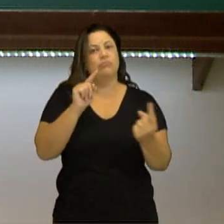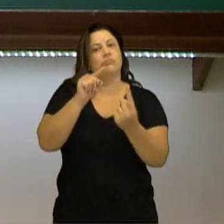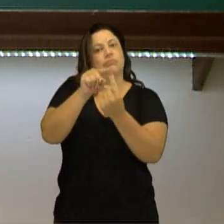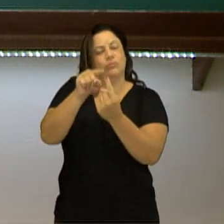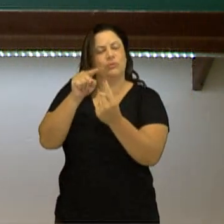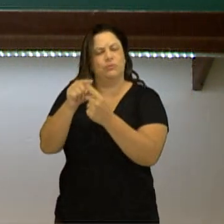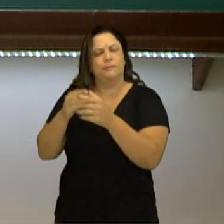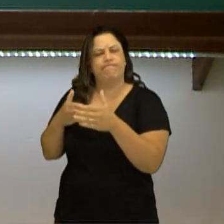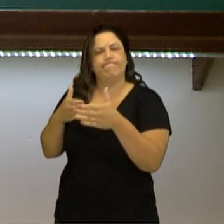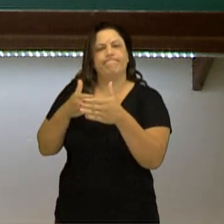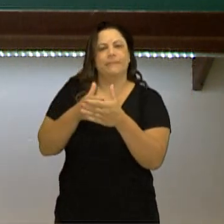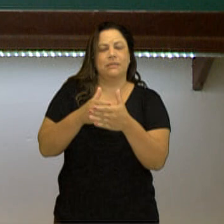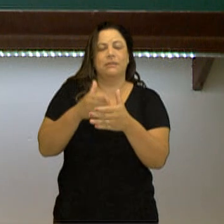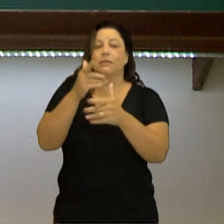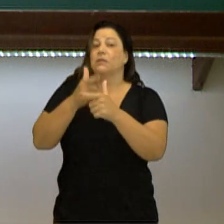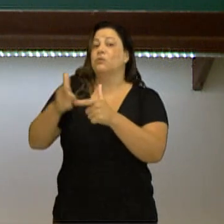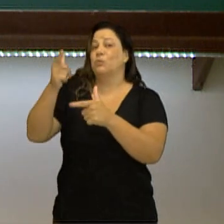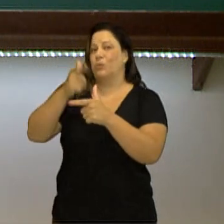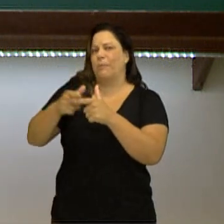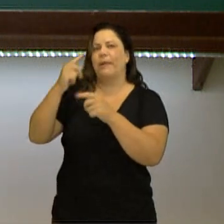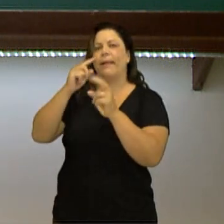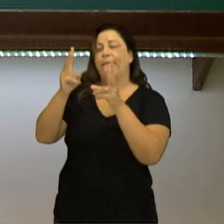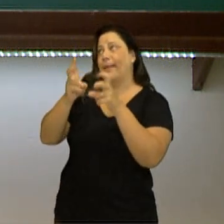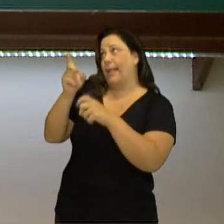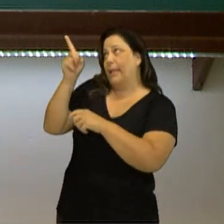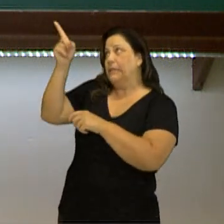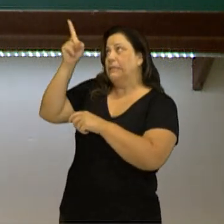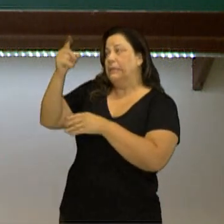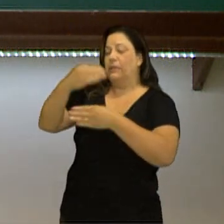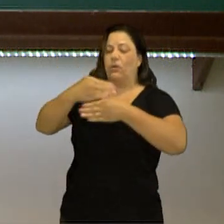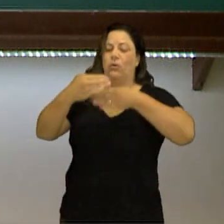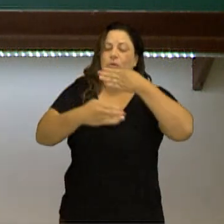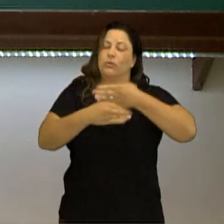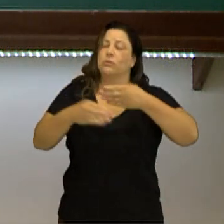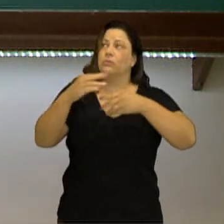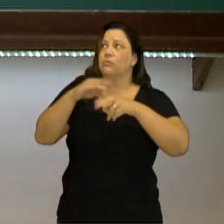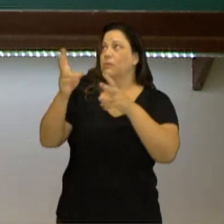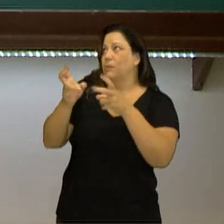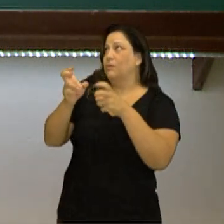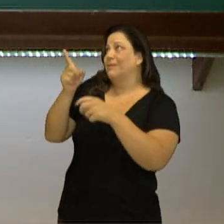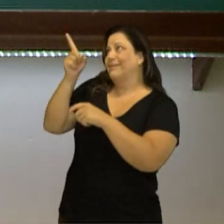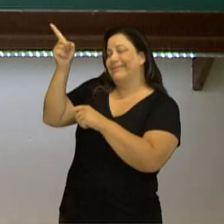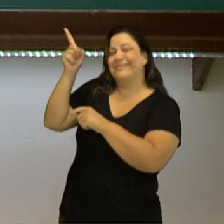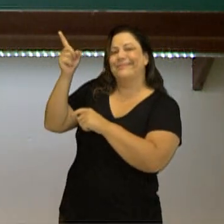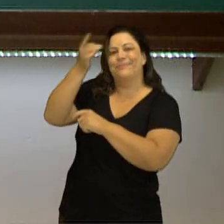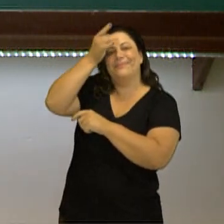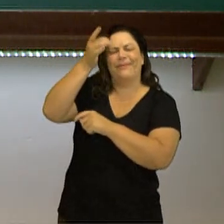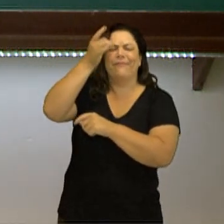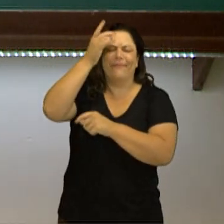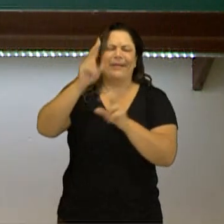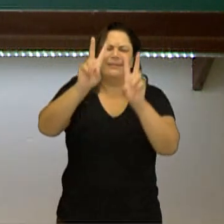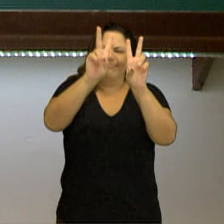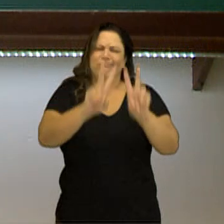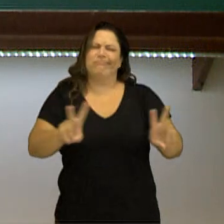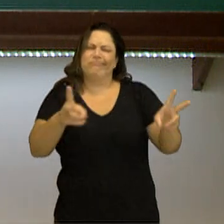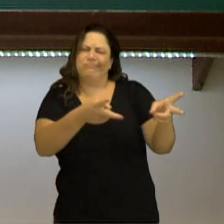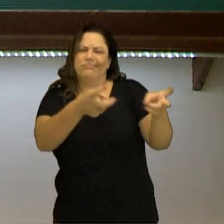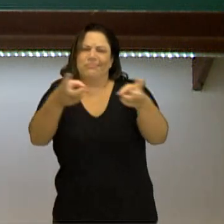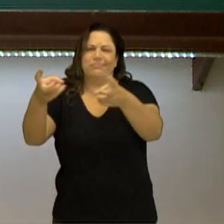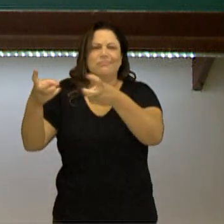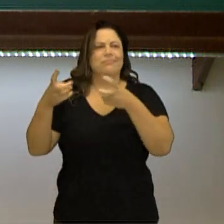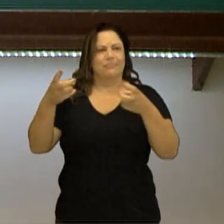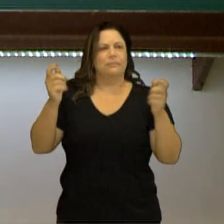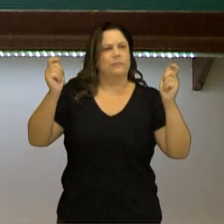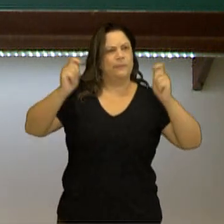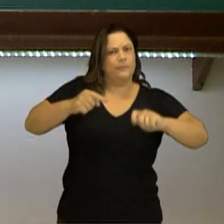com impacto ambiental. Nessa imagem nós observamos algumas categorias que são facilmente vislumbradas o